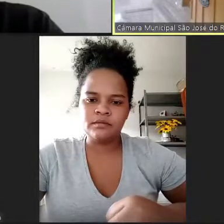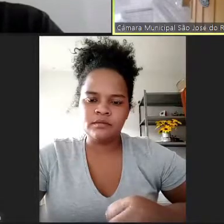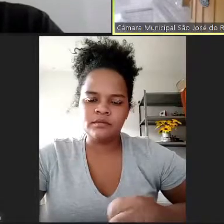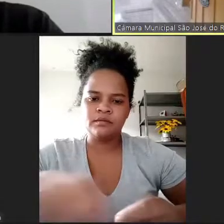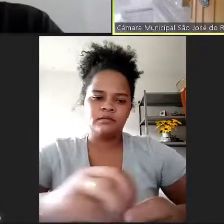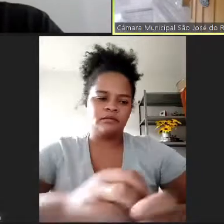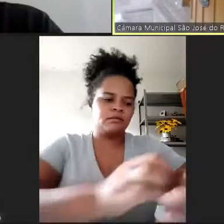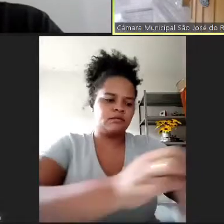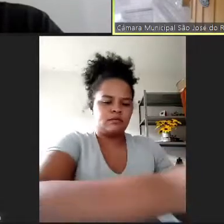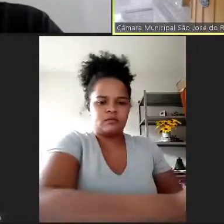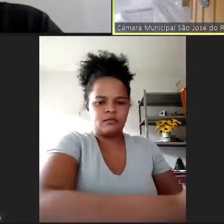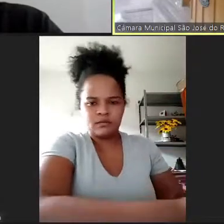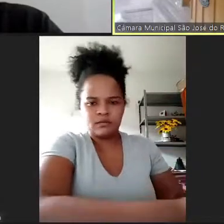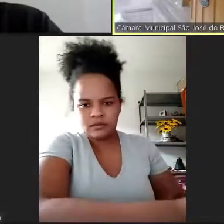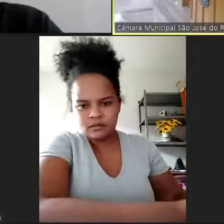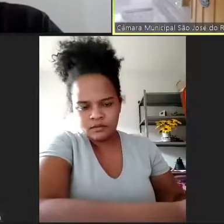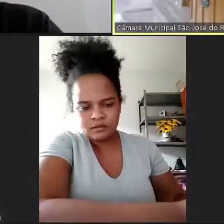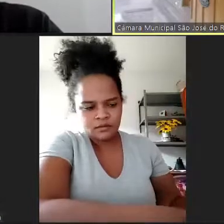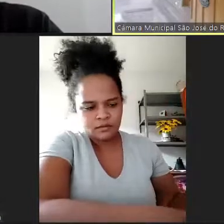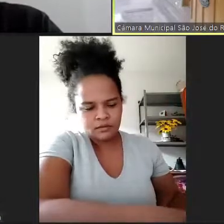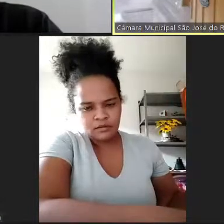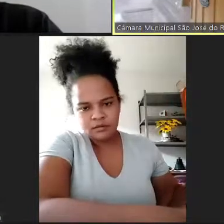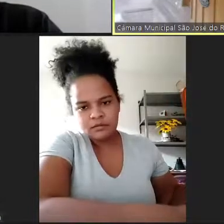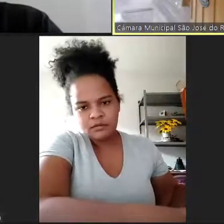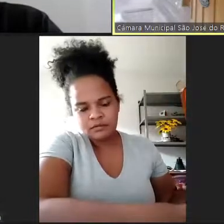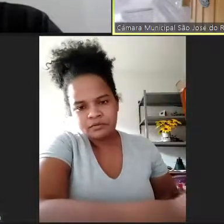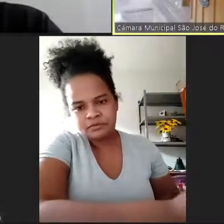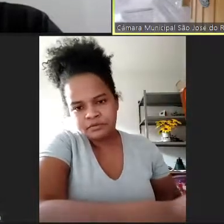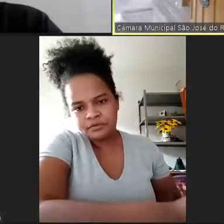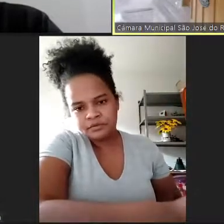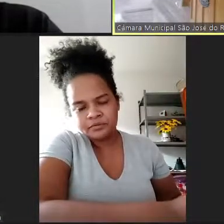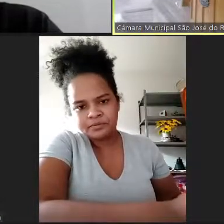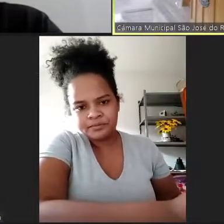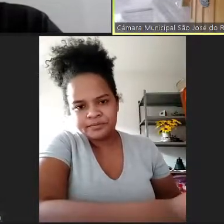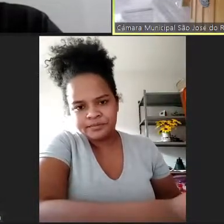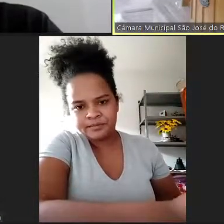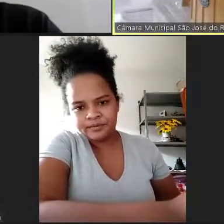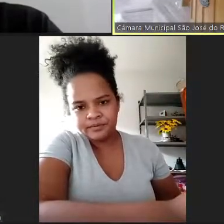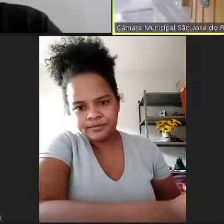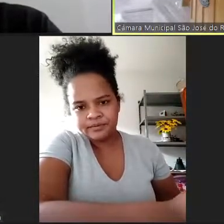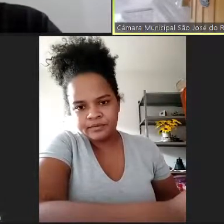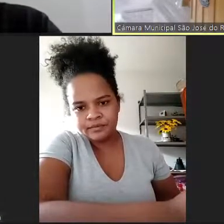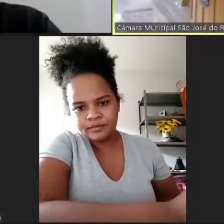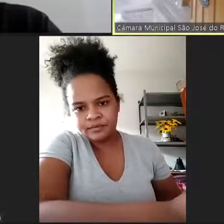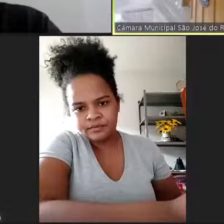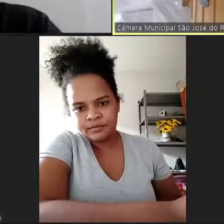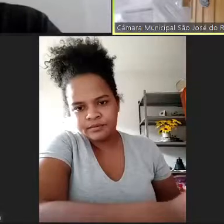passam lá, perguntam se está tudo bem, acompanham a questão de saúde e tal. Então, eu acho isso